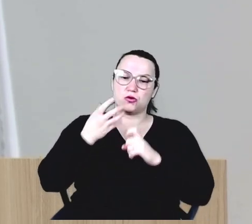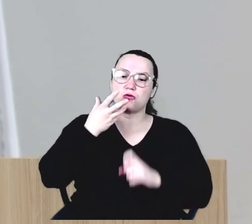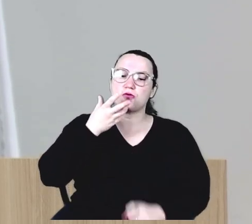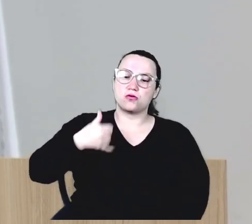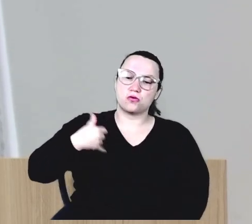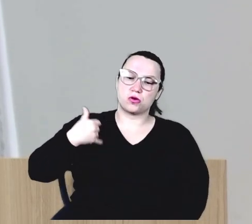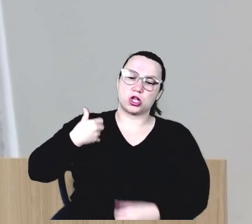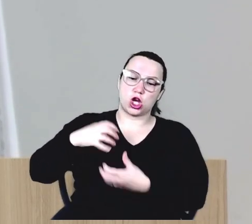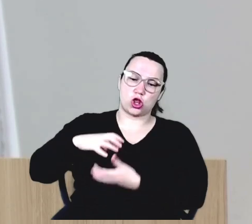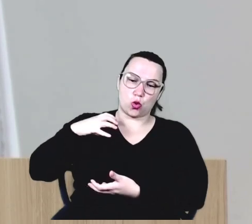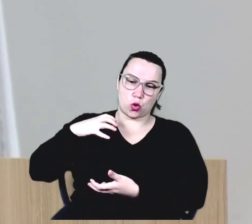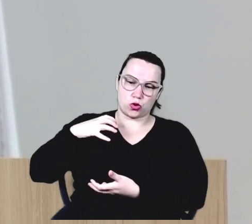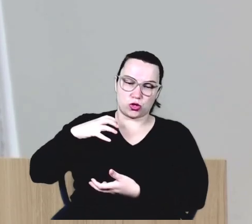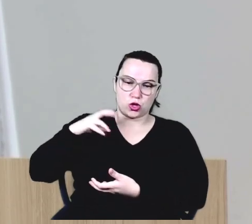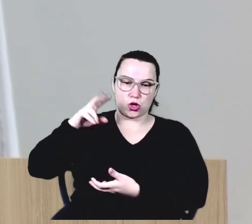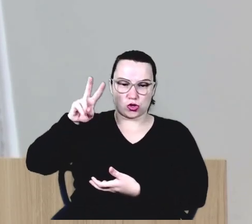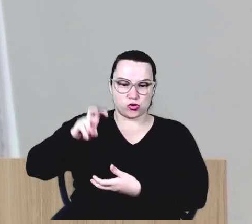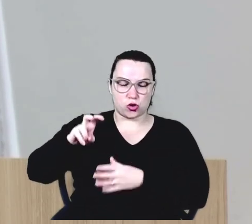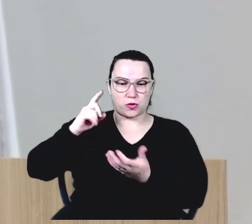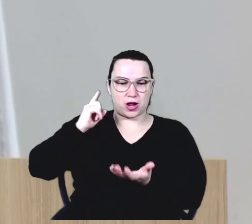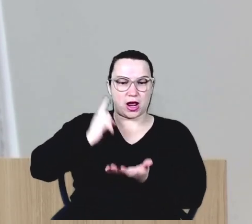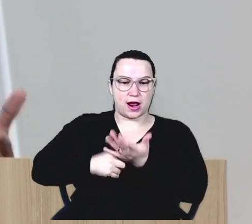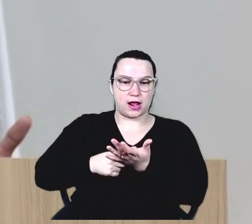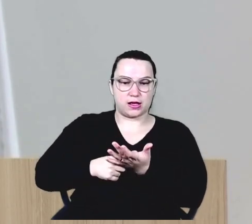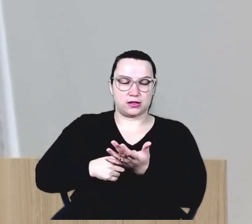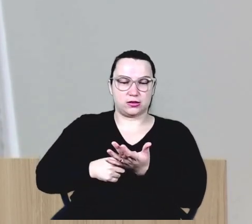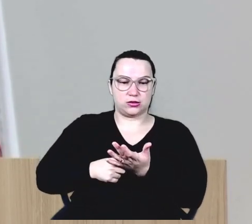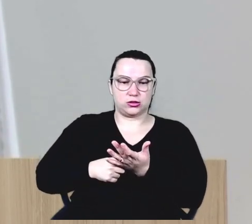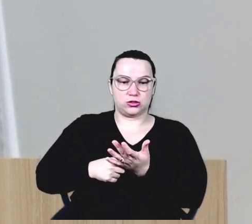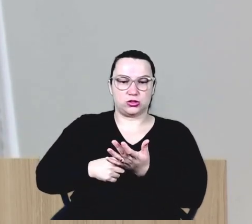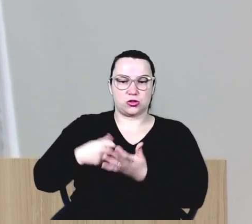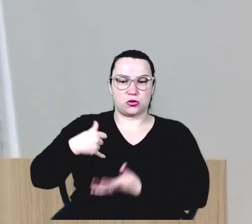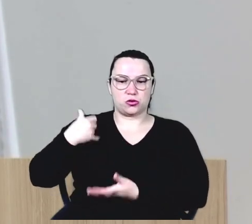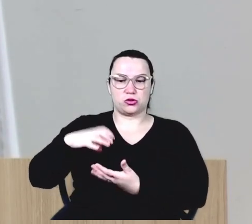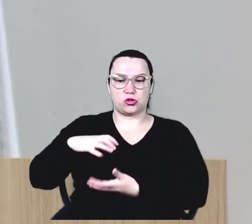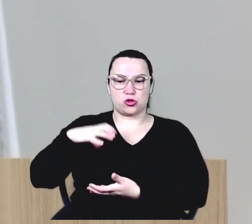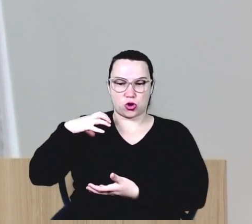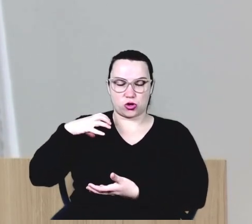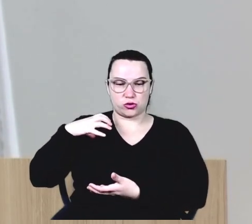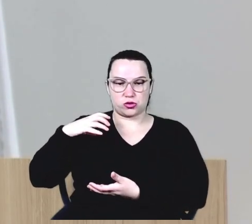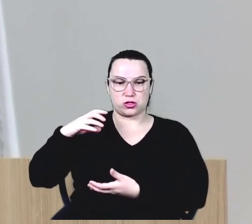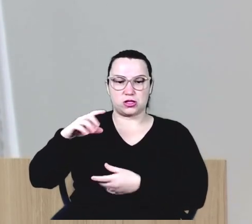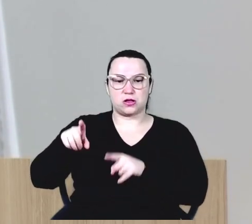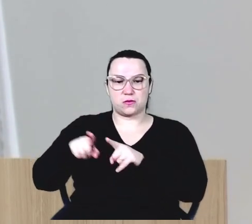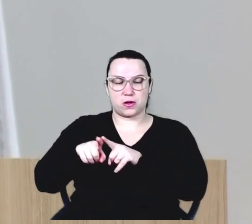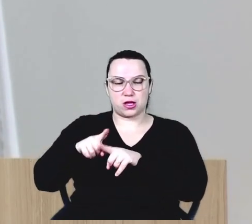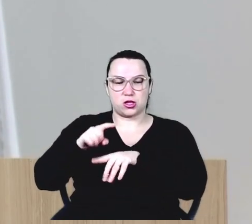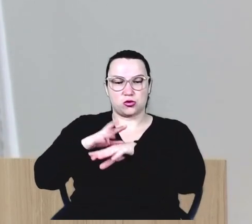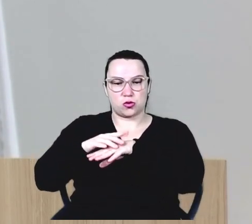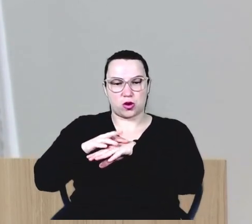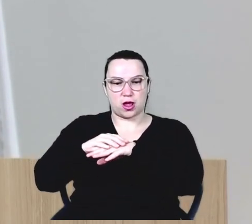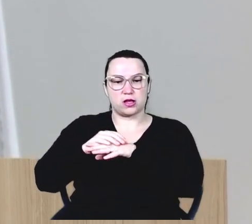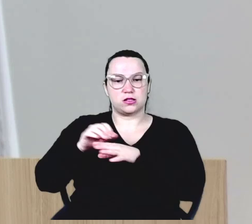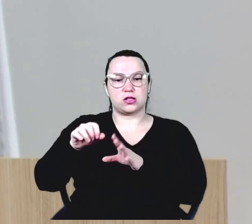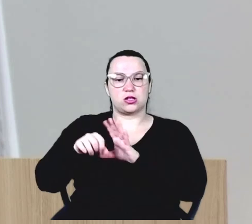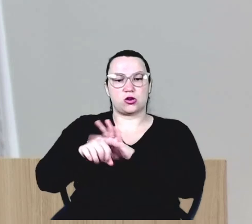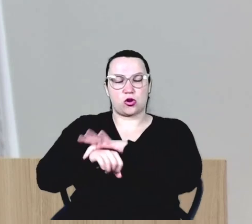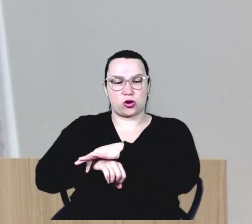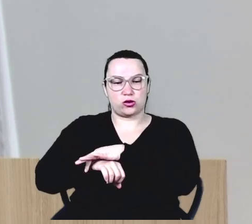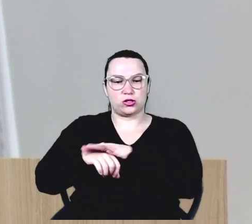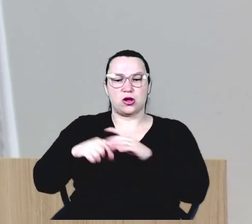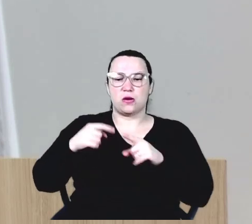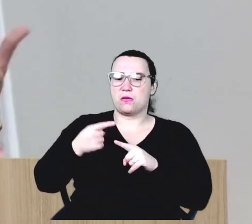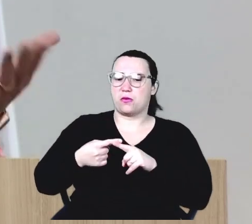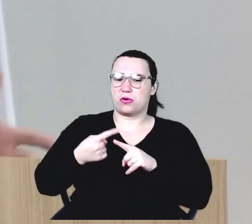sobre agendar, deixar pré-agendado os idosos e quem tem doenças crônicas, para não precisar. Porque, na verdade, o idoso,